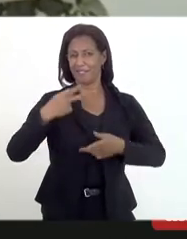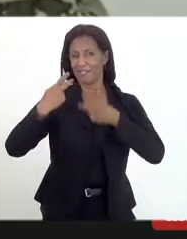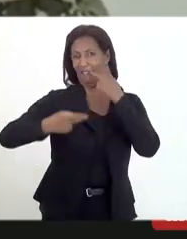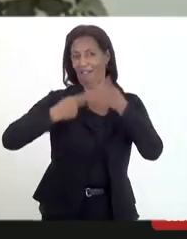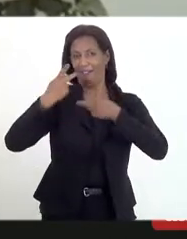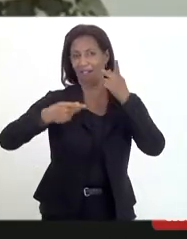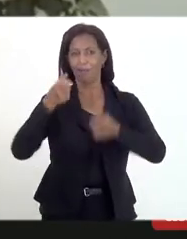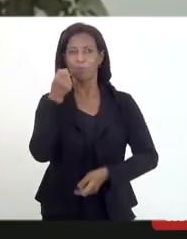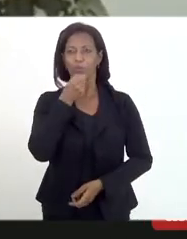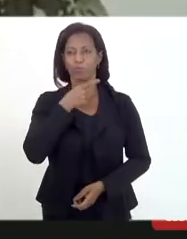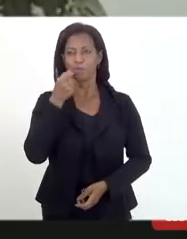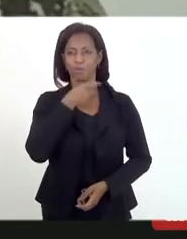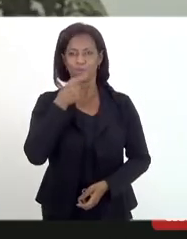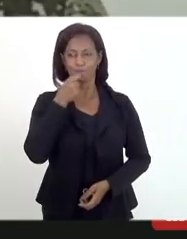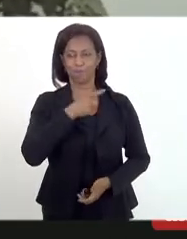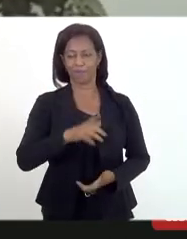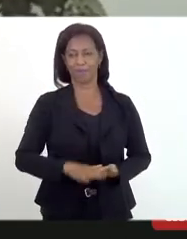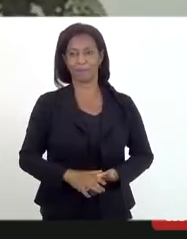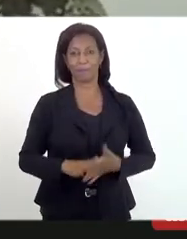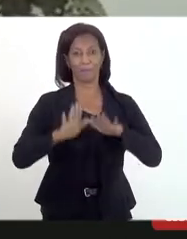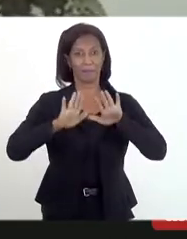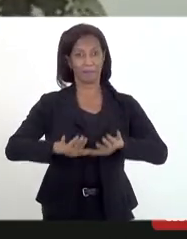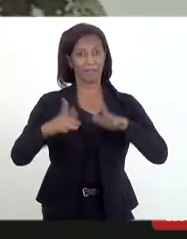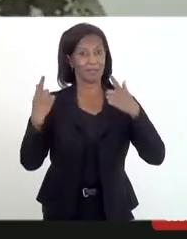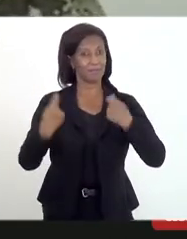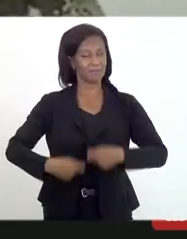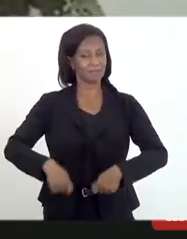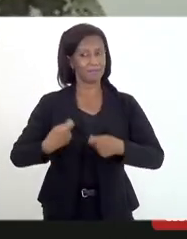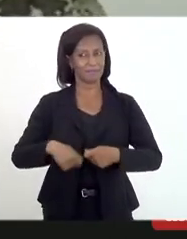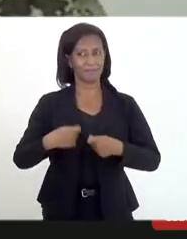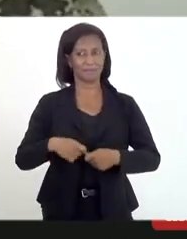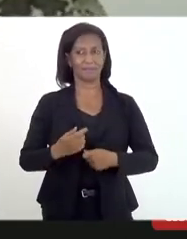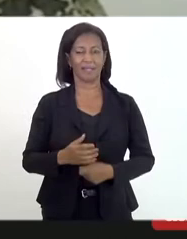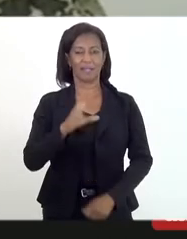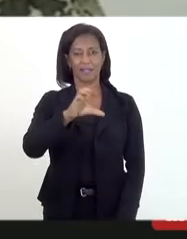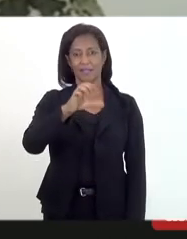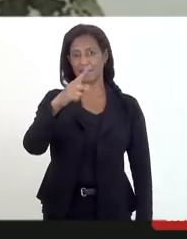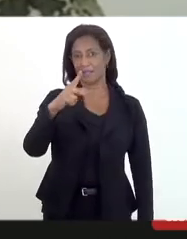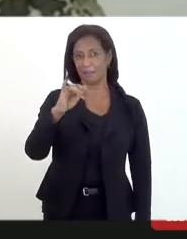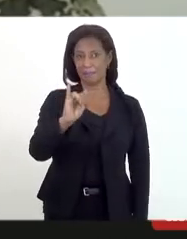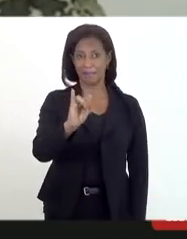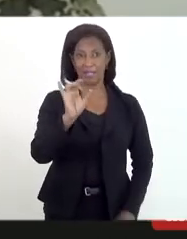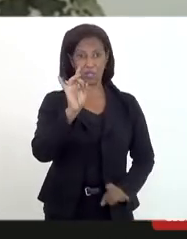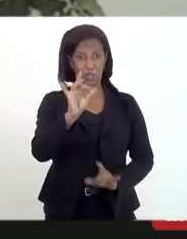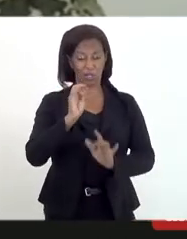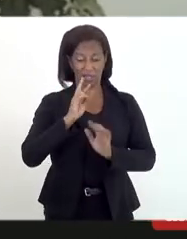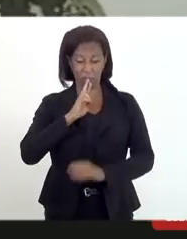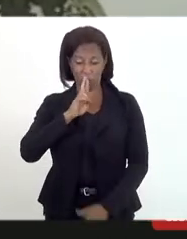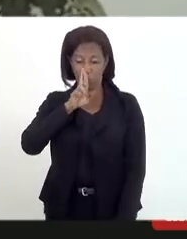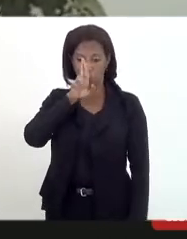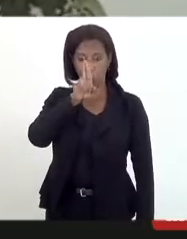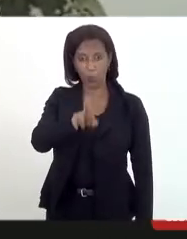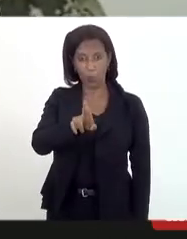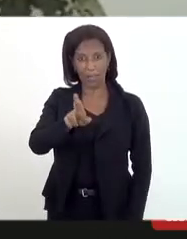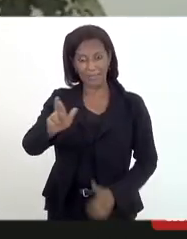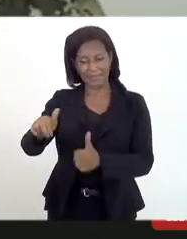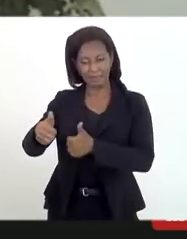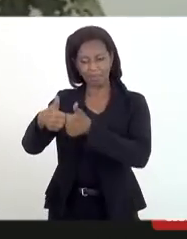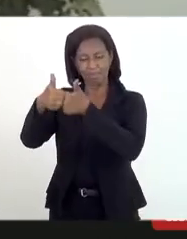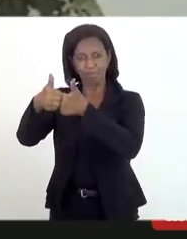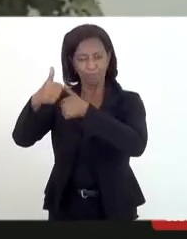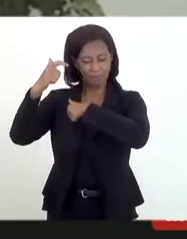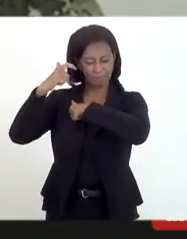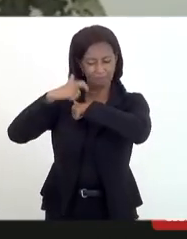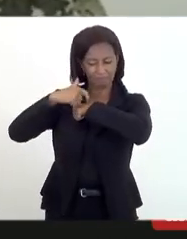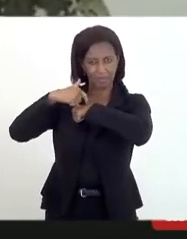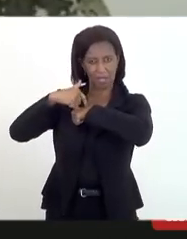humor, do humorístico. Mas é preciso. A CPI só tem dado resultado porque o cronômetro tem